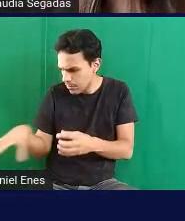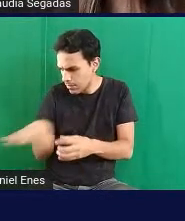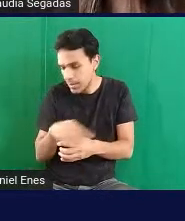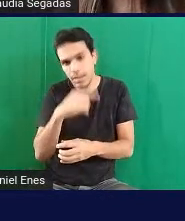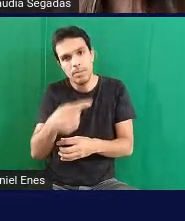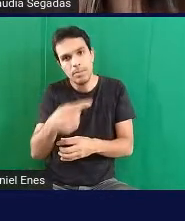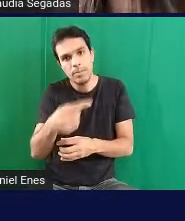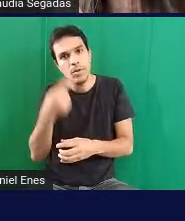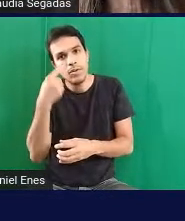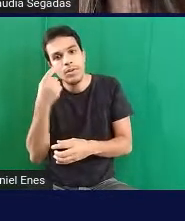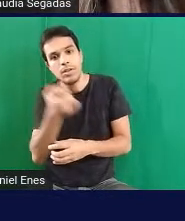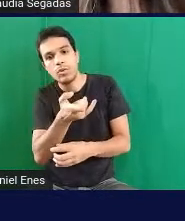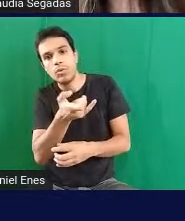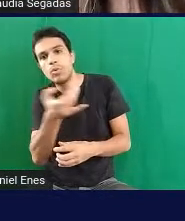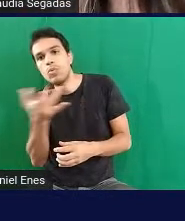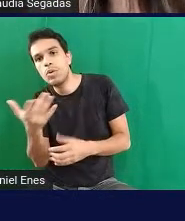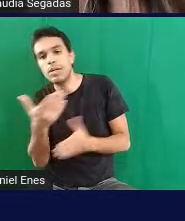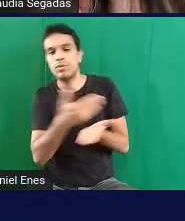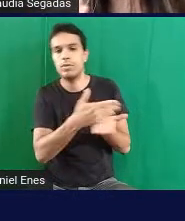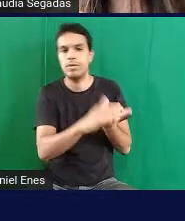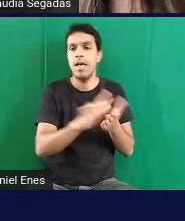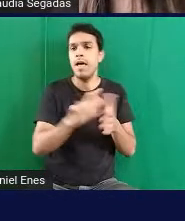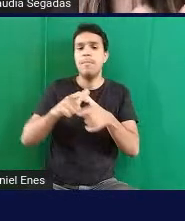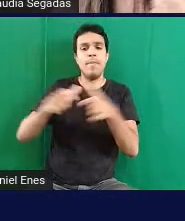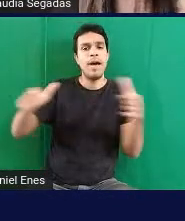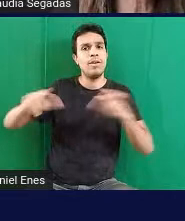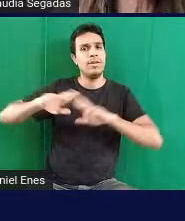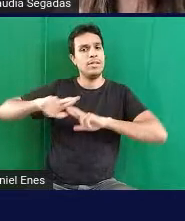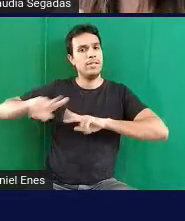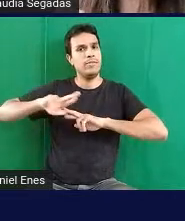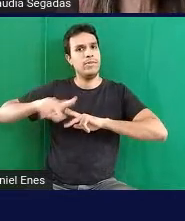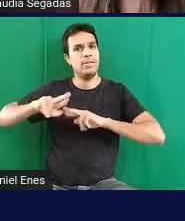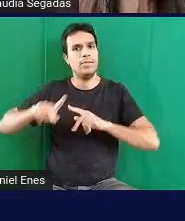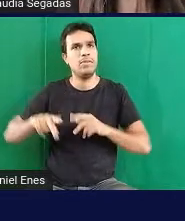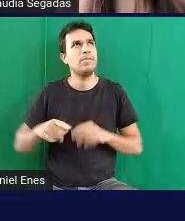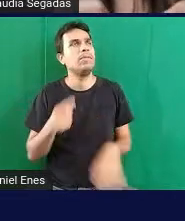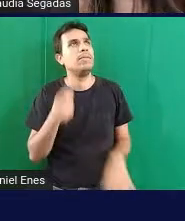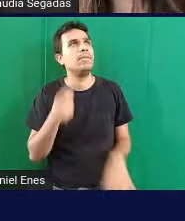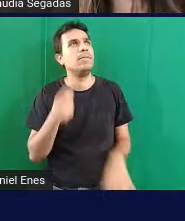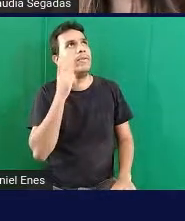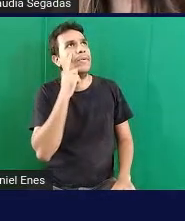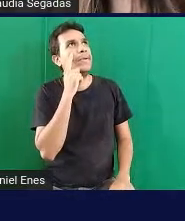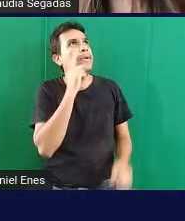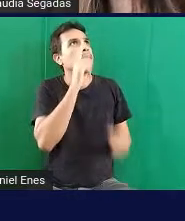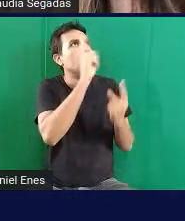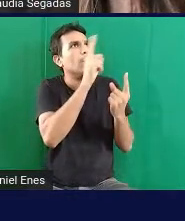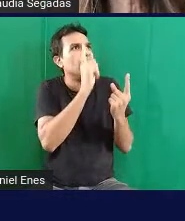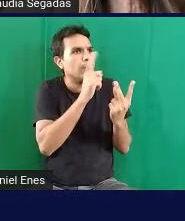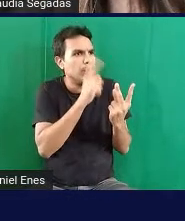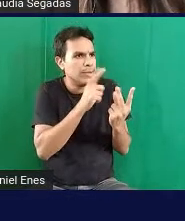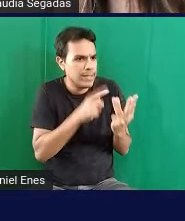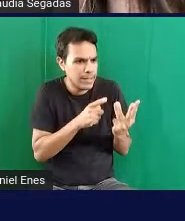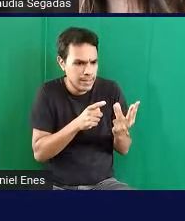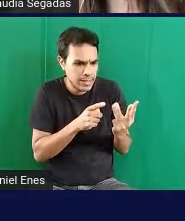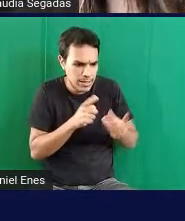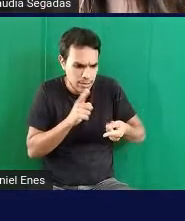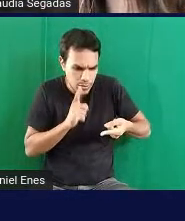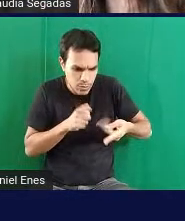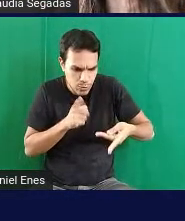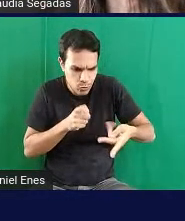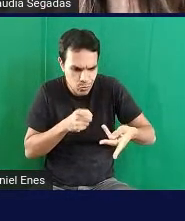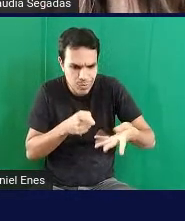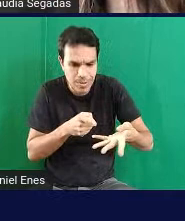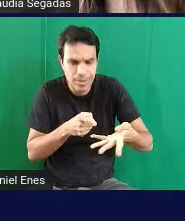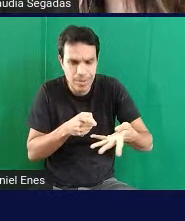maioria não fez assim a maioria fez contando o número de caixas numa pilha e o contando o número de